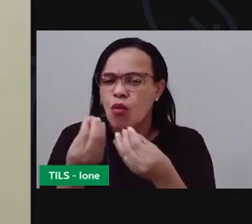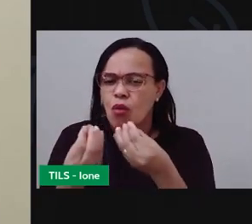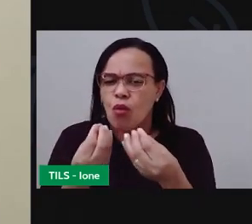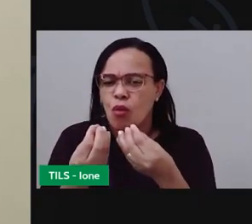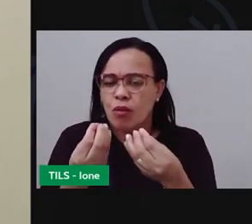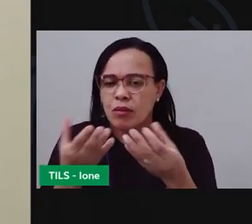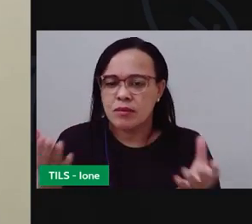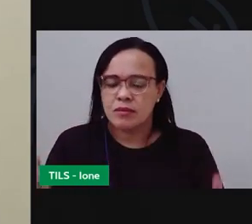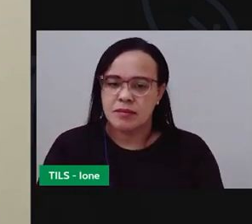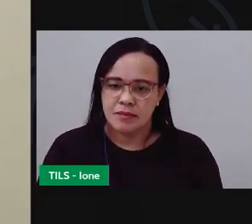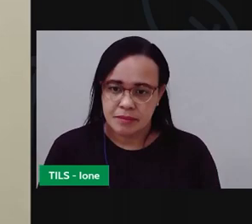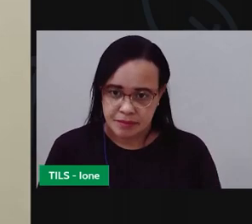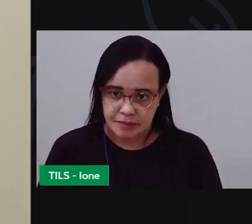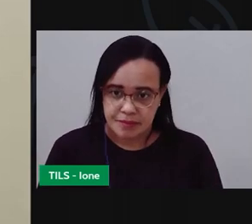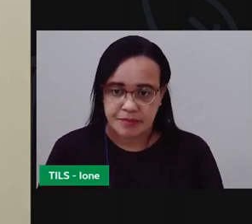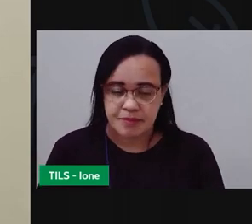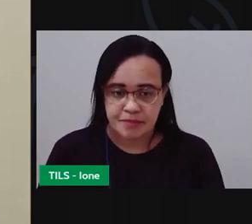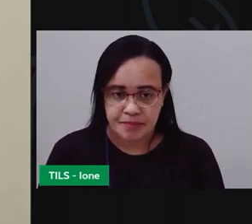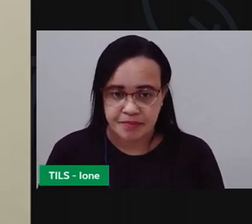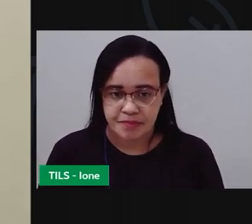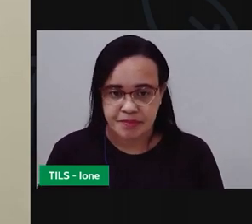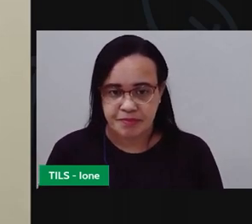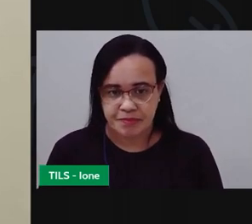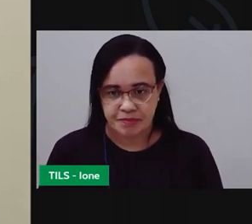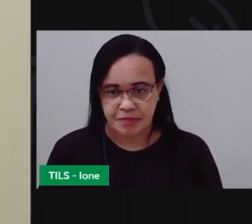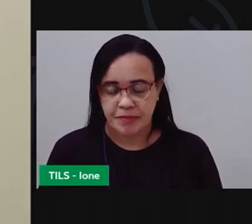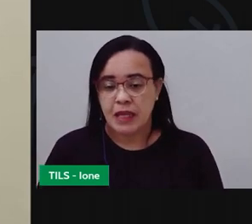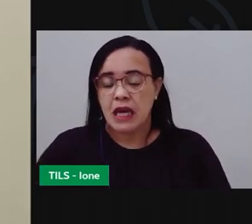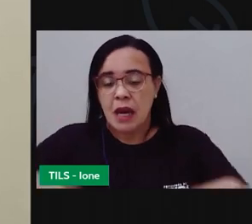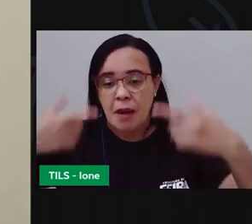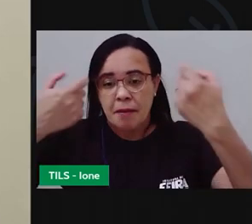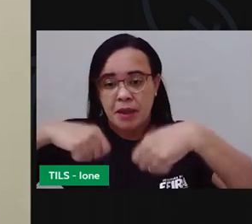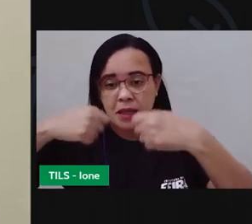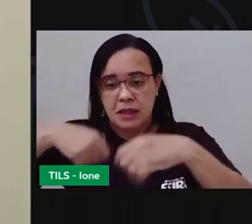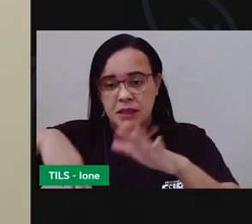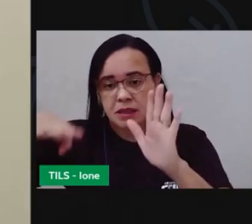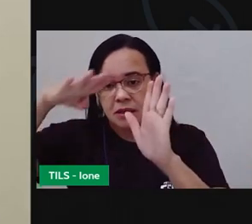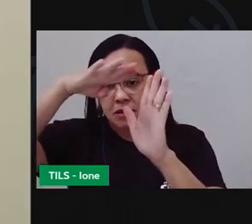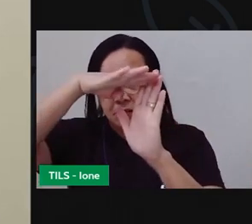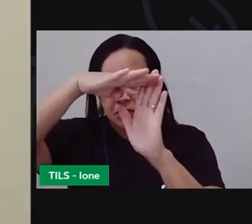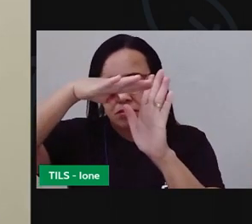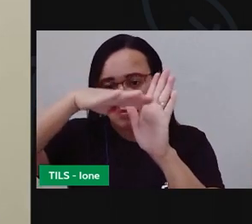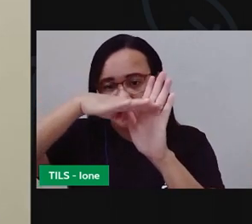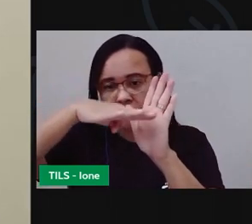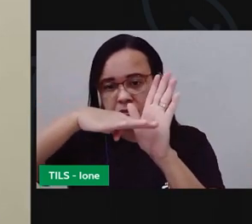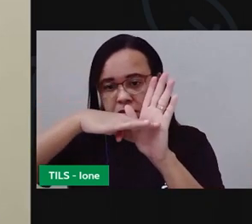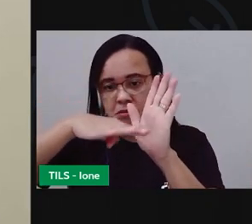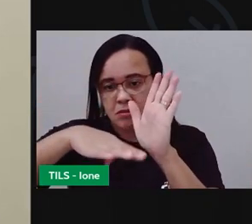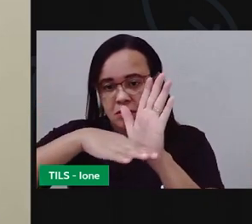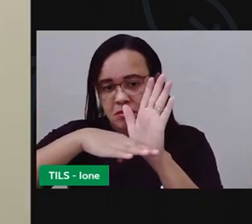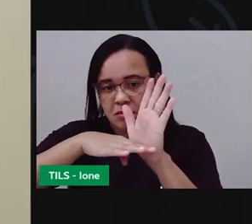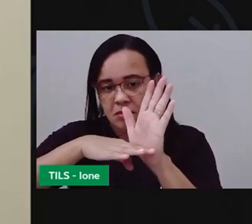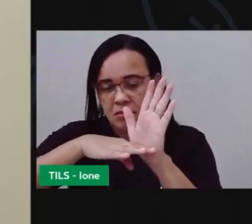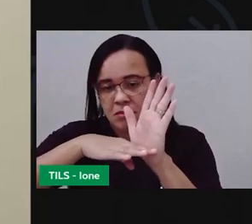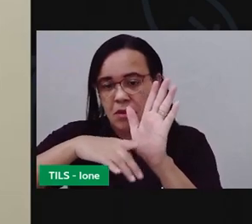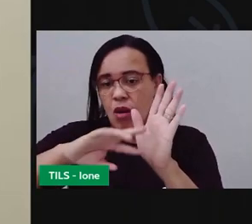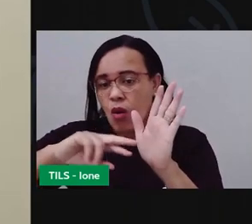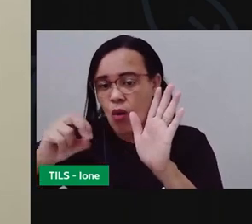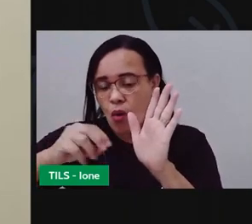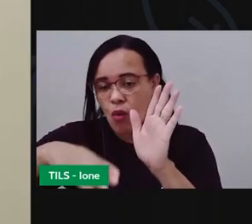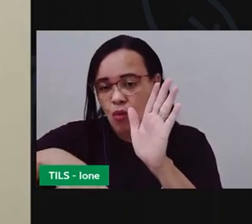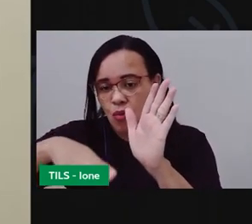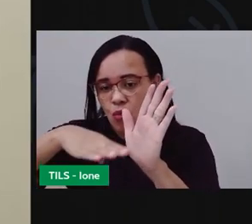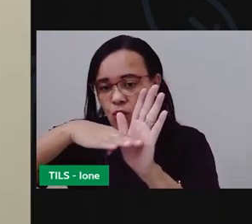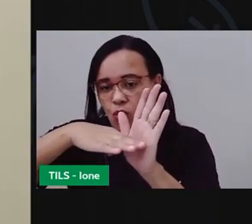lembrem-se que vocês vão precisar organizar em camadas então a primeira camada a gente vai colocar folhas secas